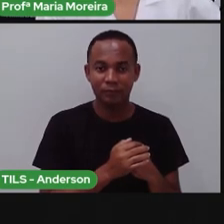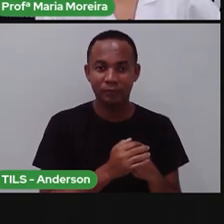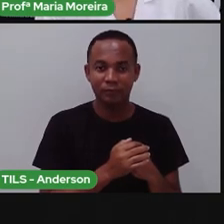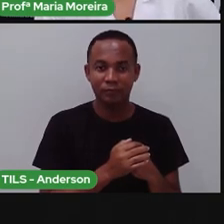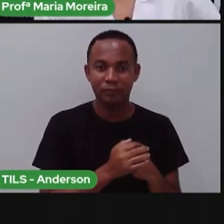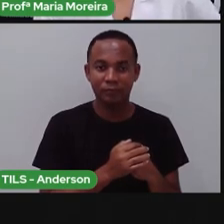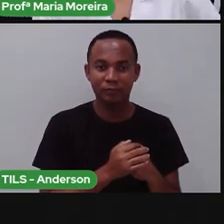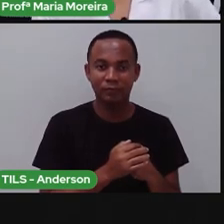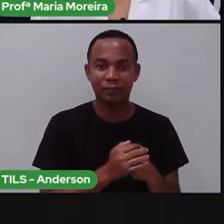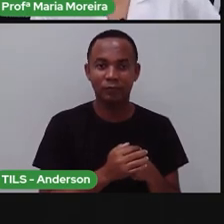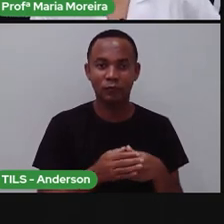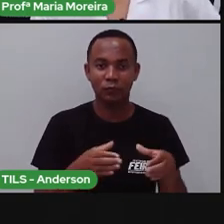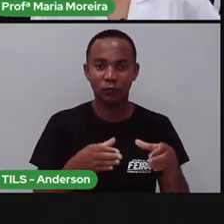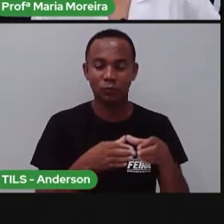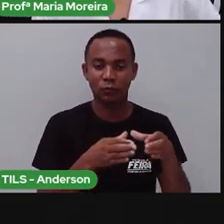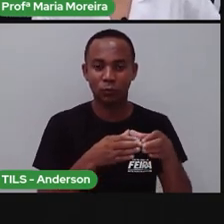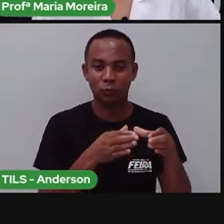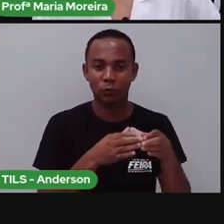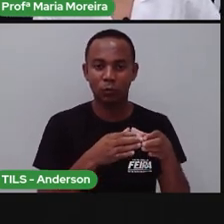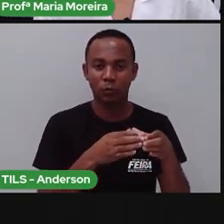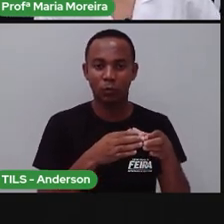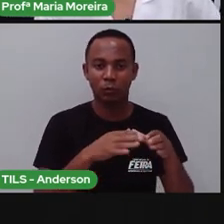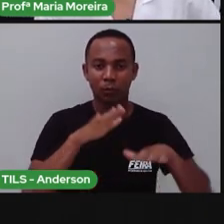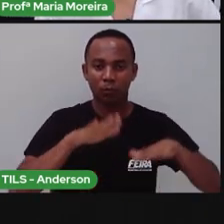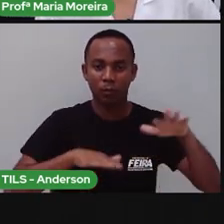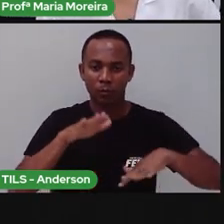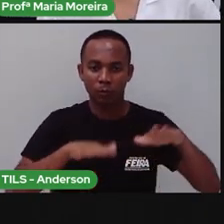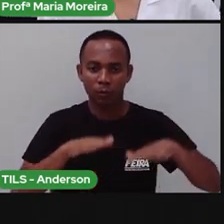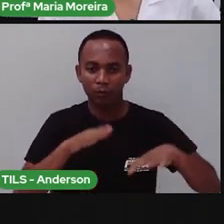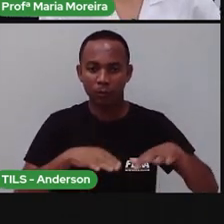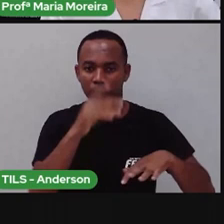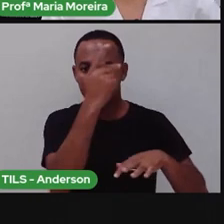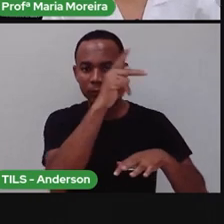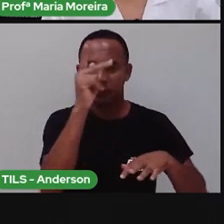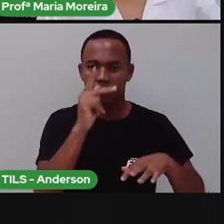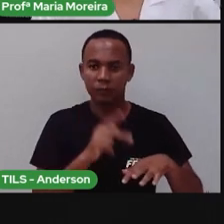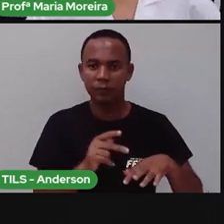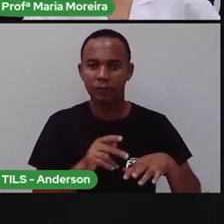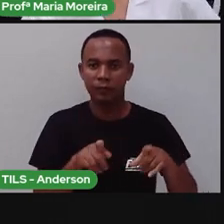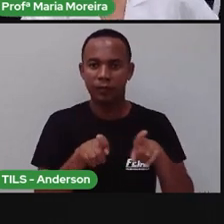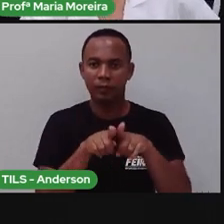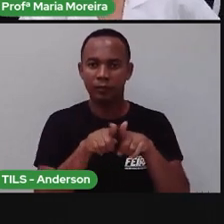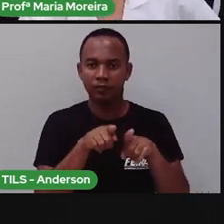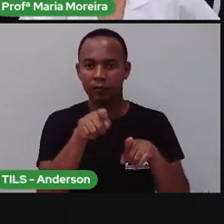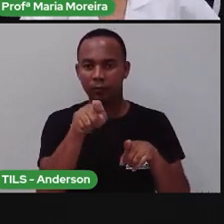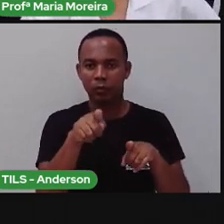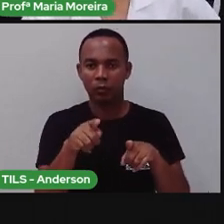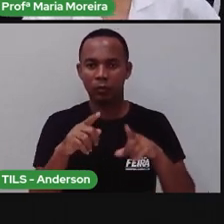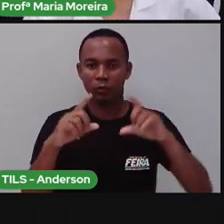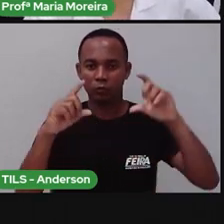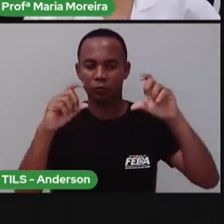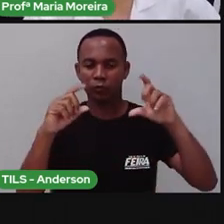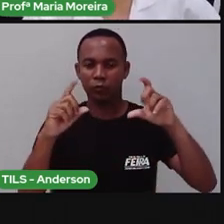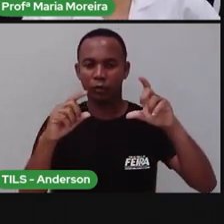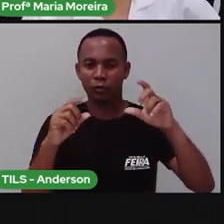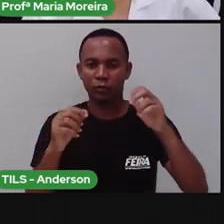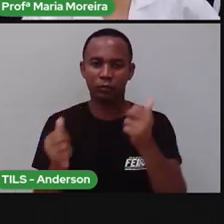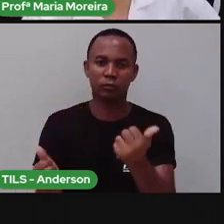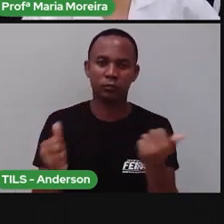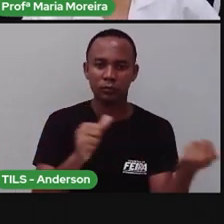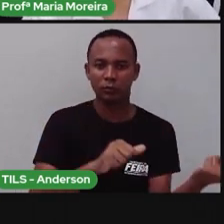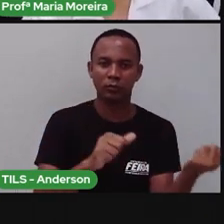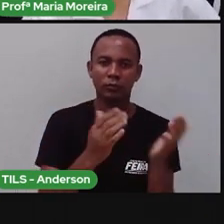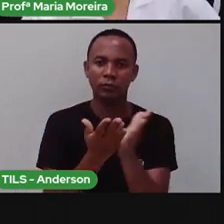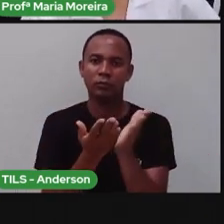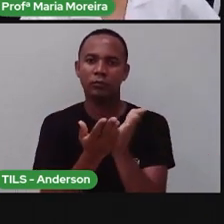tradição de matriz africana, tá, gente? E aqui, um batismo evangélico, né? Então, a pró trouxe aí, tentou, tentou,